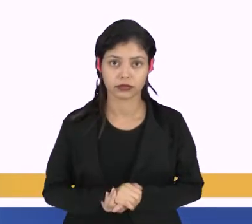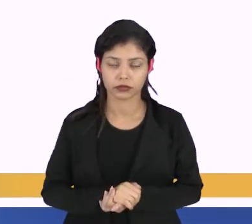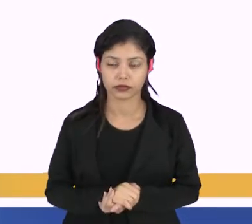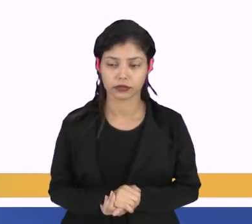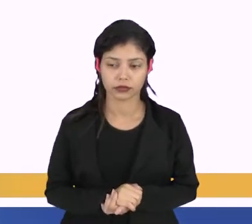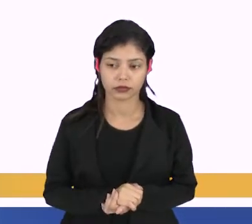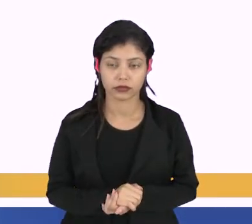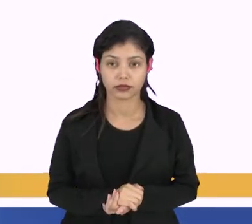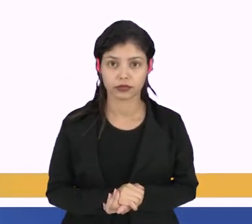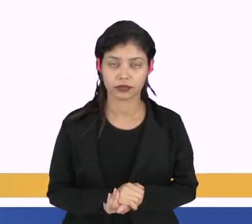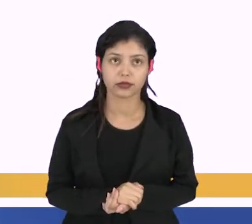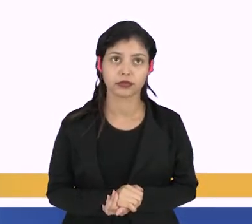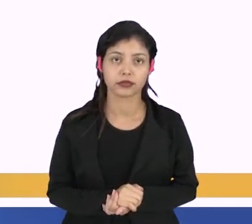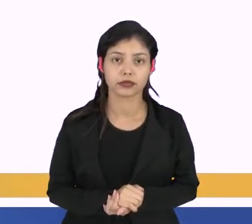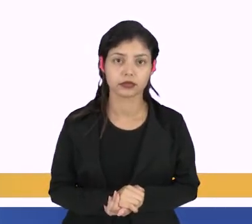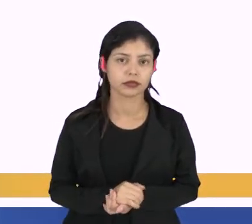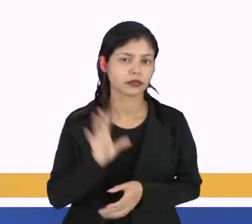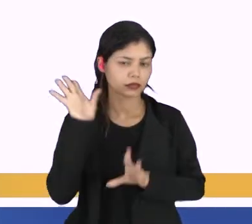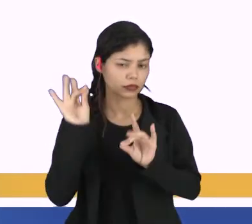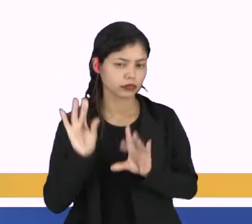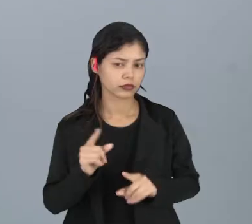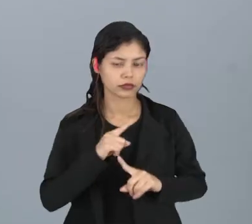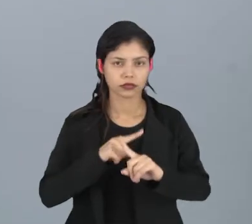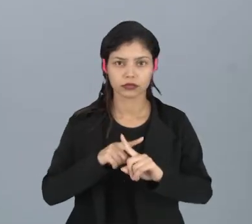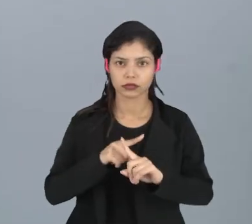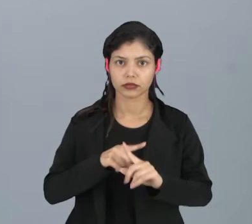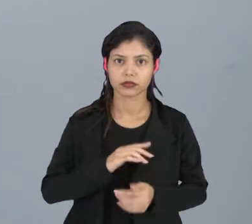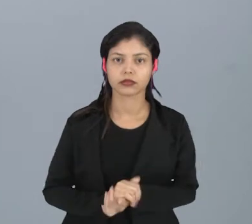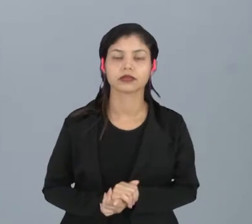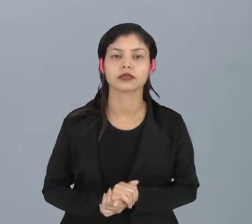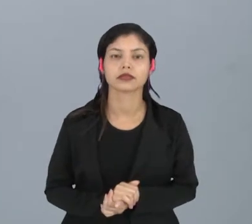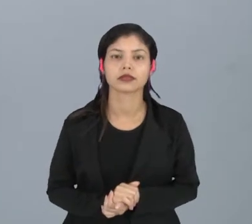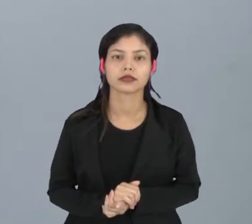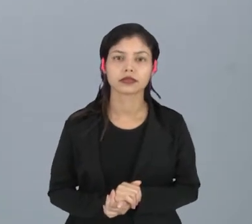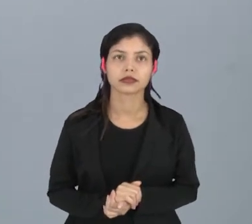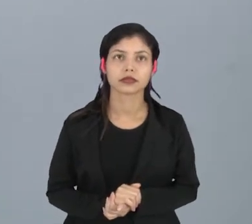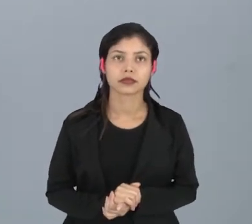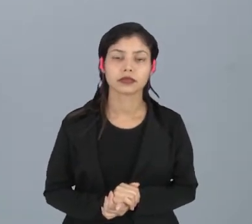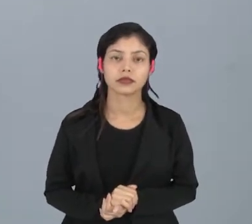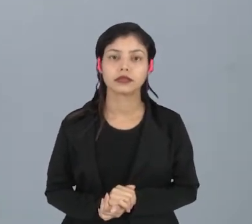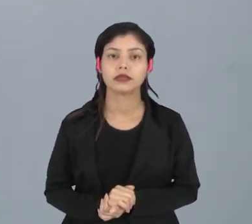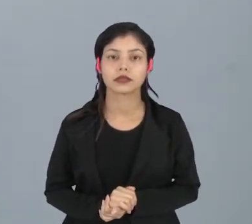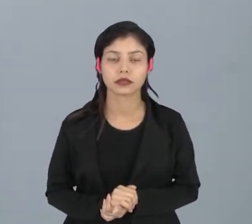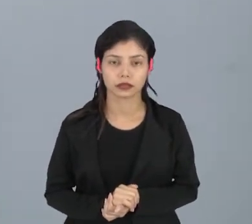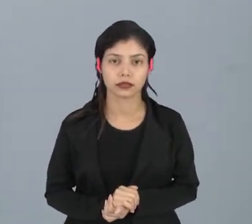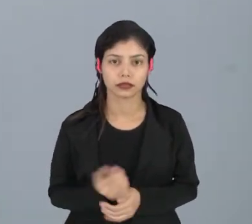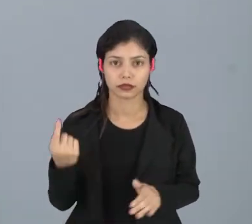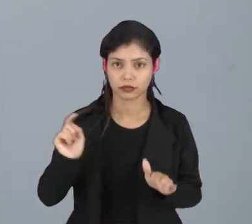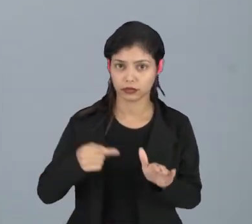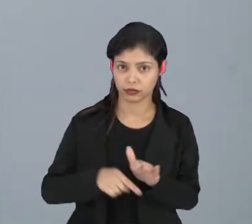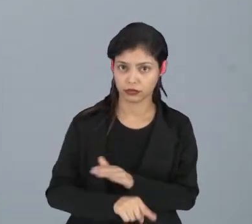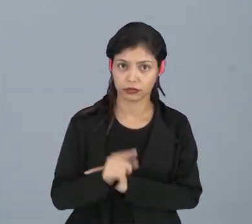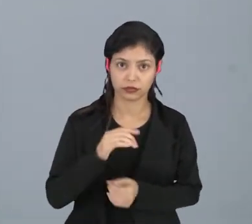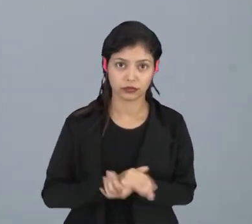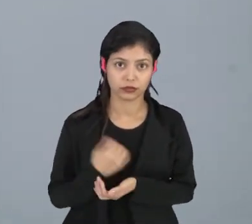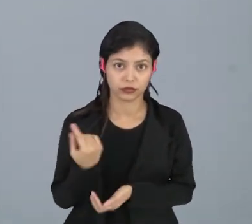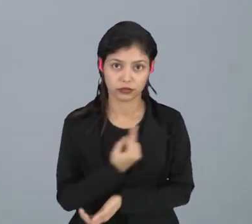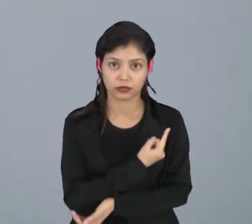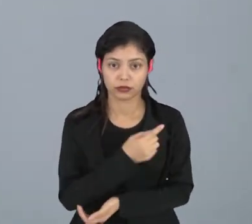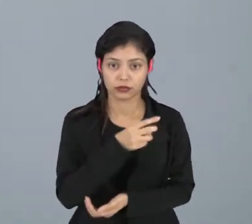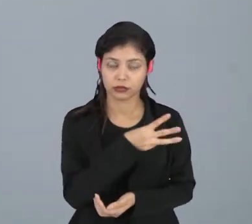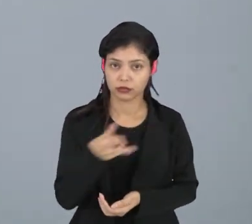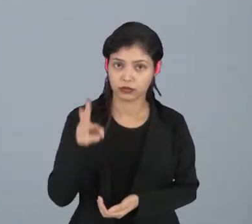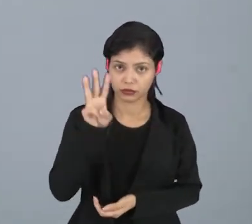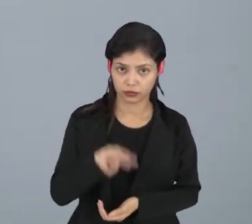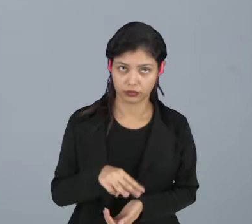e multiplicar por cada elemento que estiver dentro da nossa matriz. Para vocês entenderem isso,